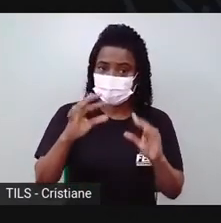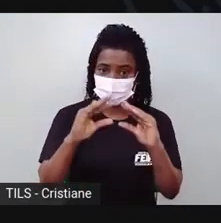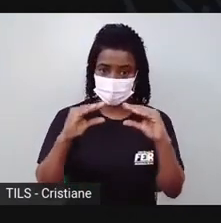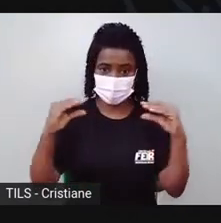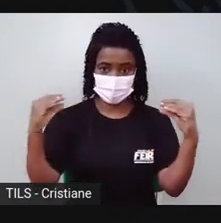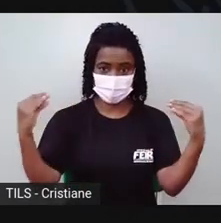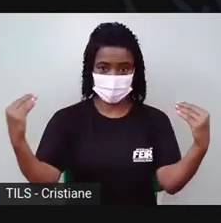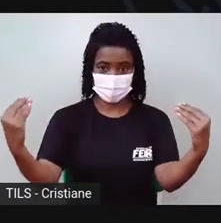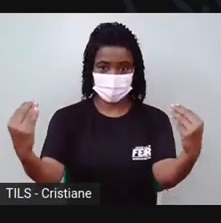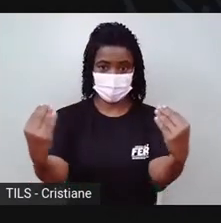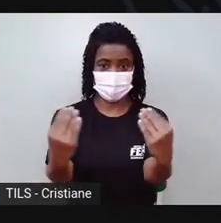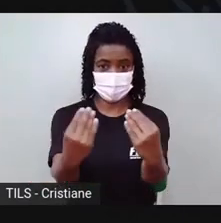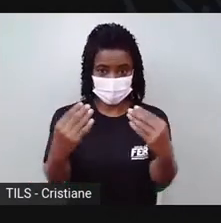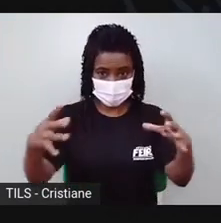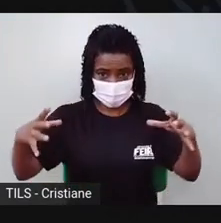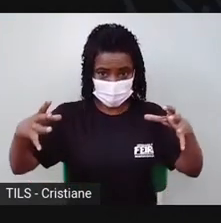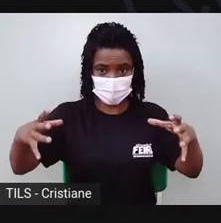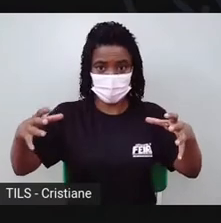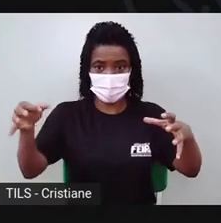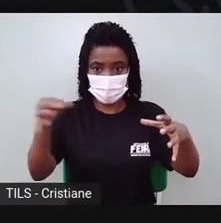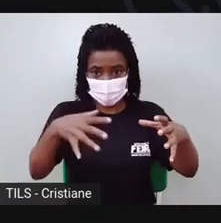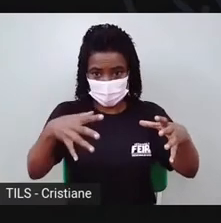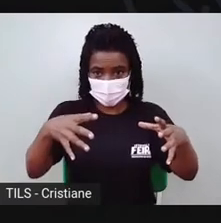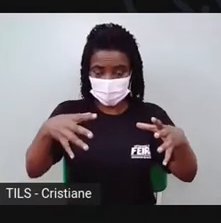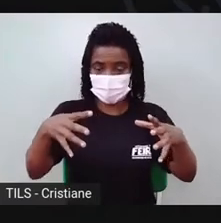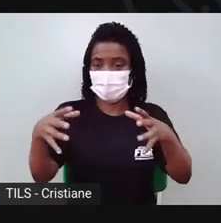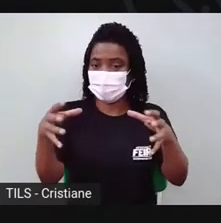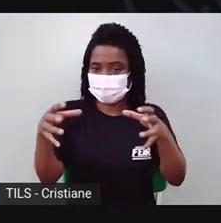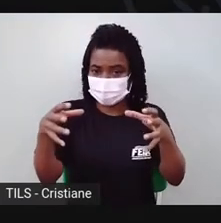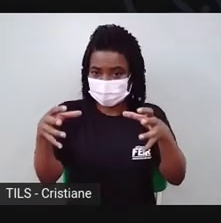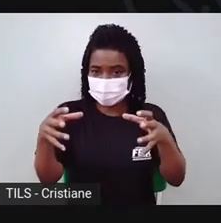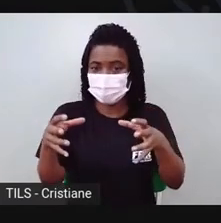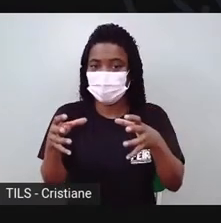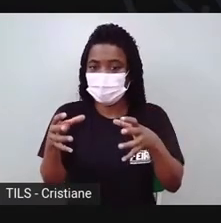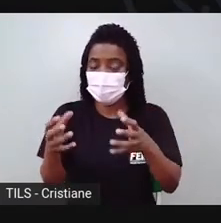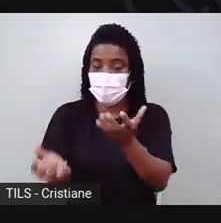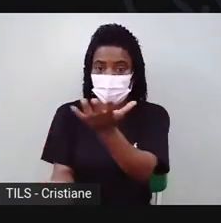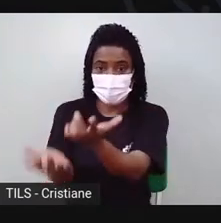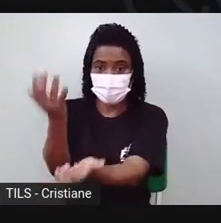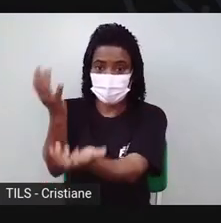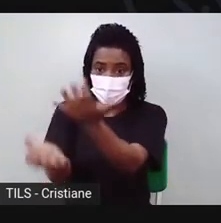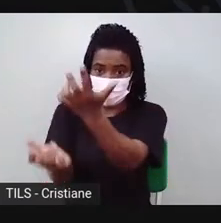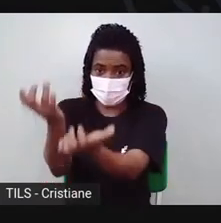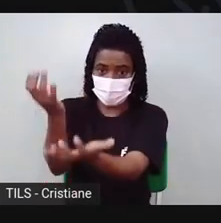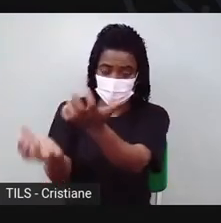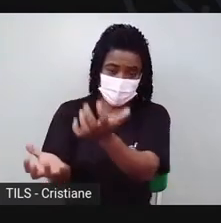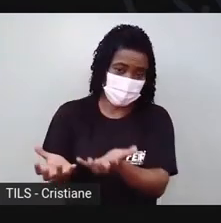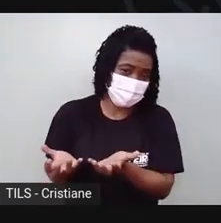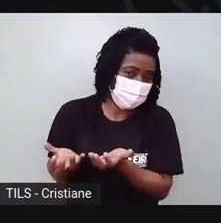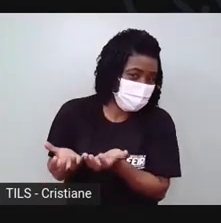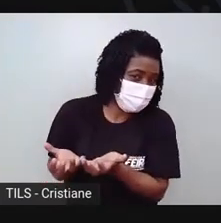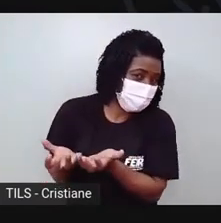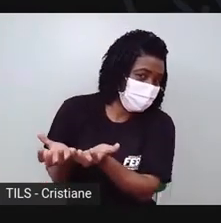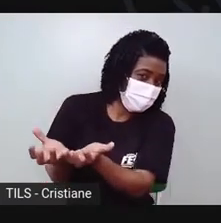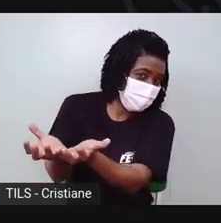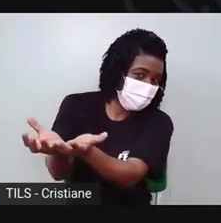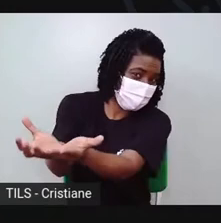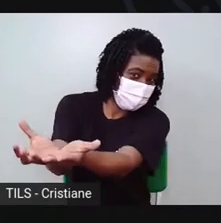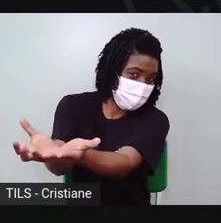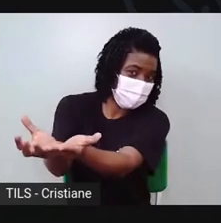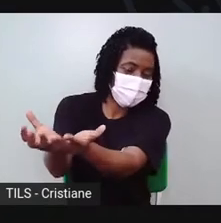grande, a lenha, que depois que faz a cerâmica, enfia lá no forno pra secar, pra ficar bem dura.